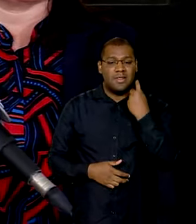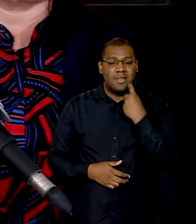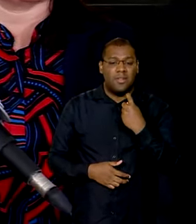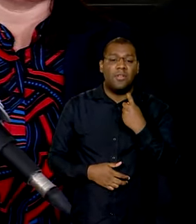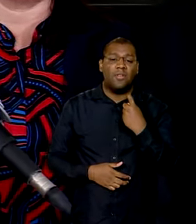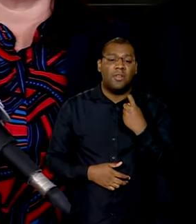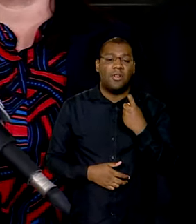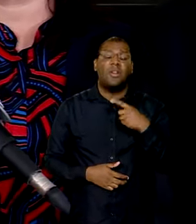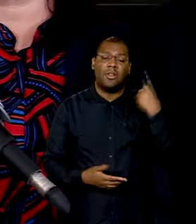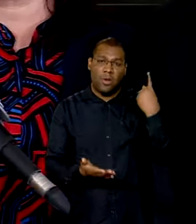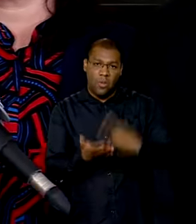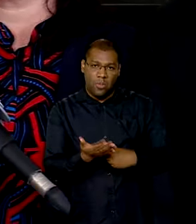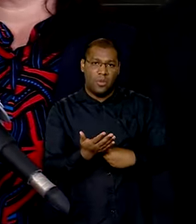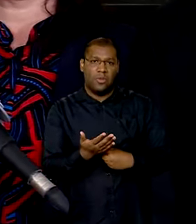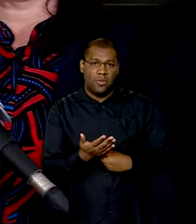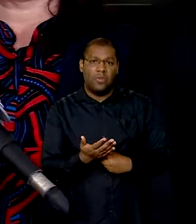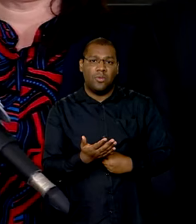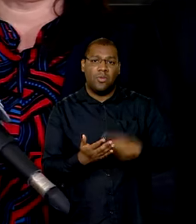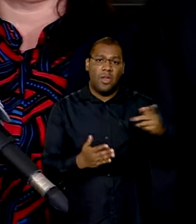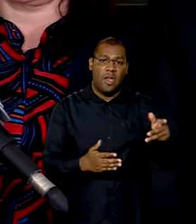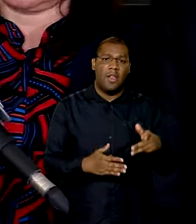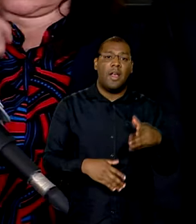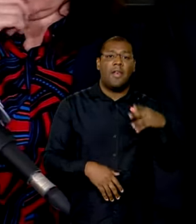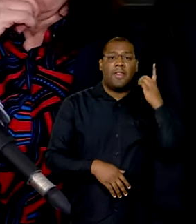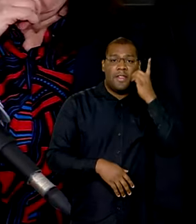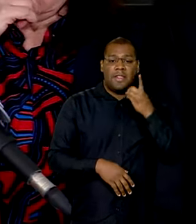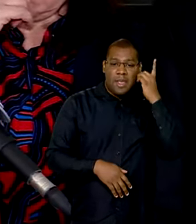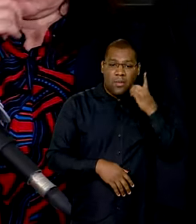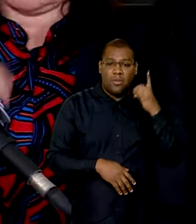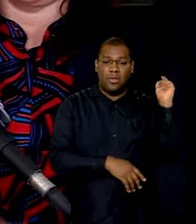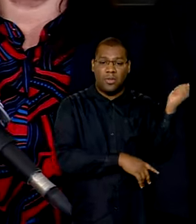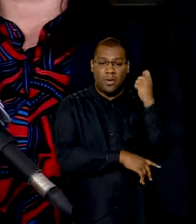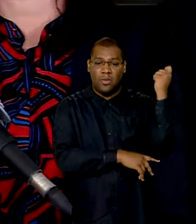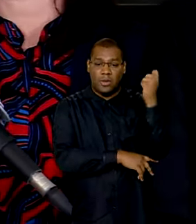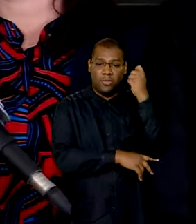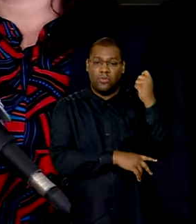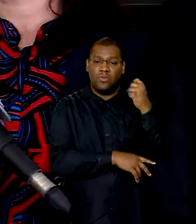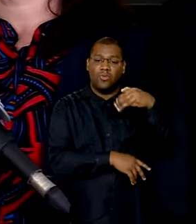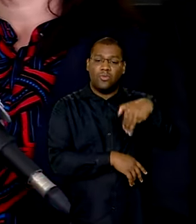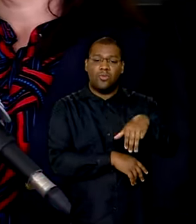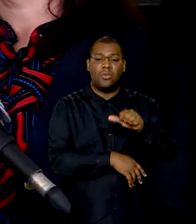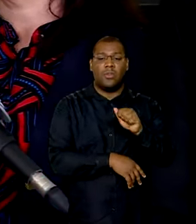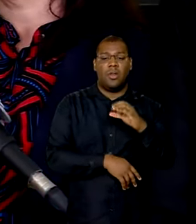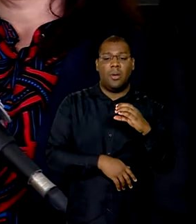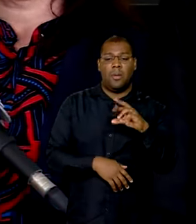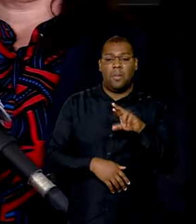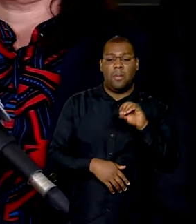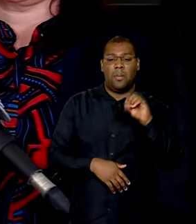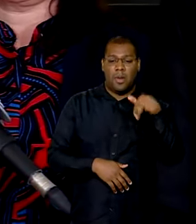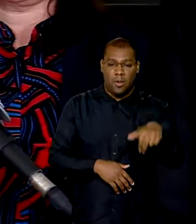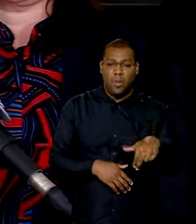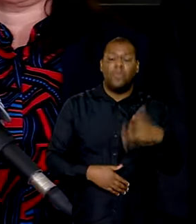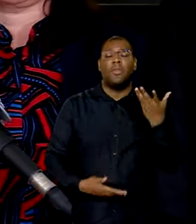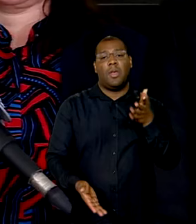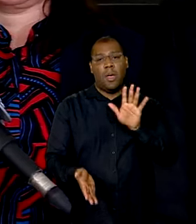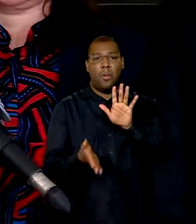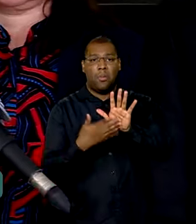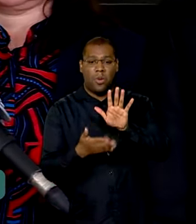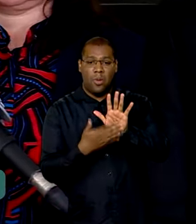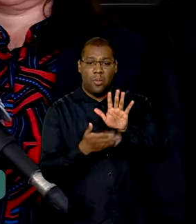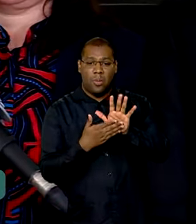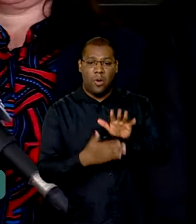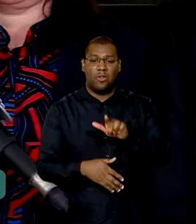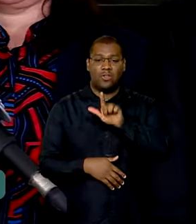em apoio com o coordenador da bancada gaúcha, o deputado Macron, uma proposta de emenda na LDO, que a expectativa